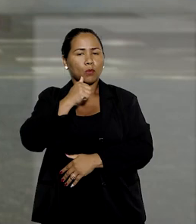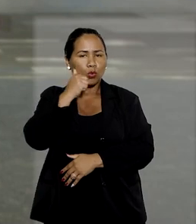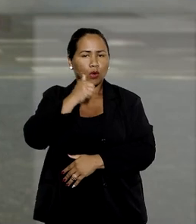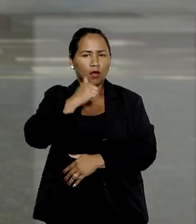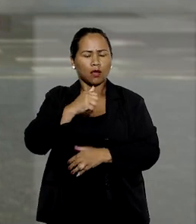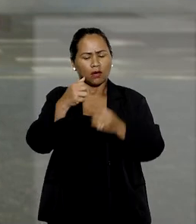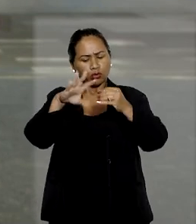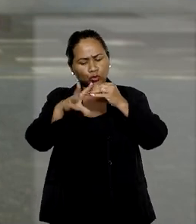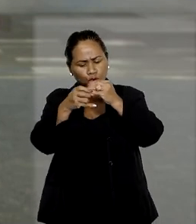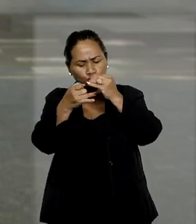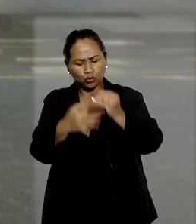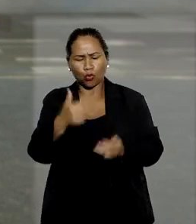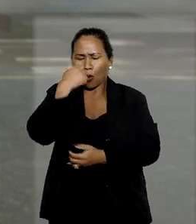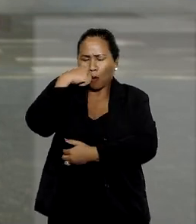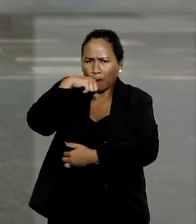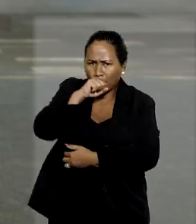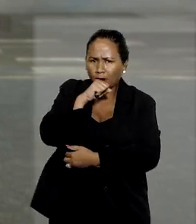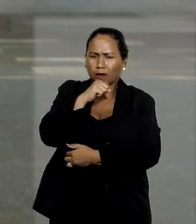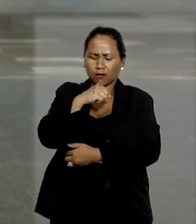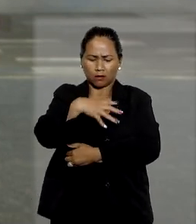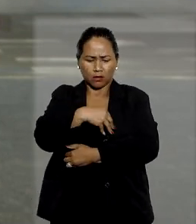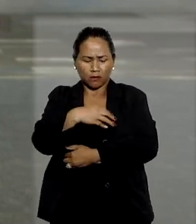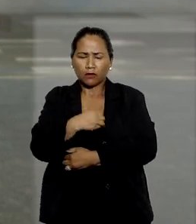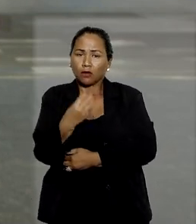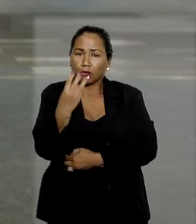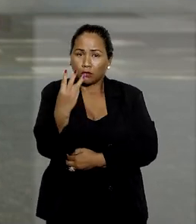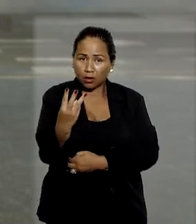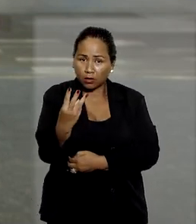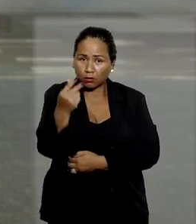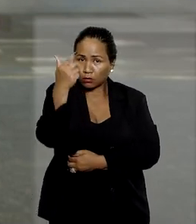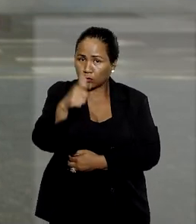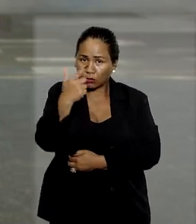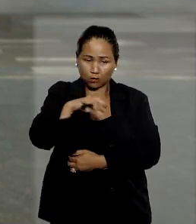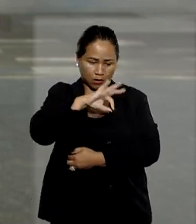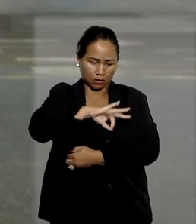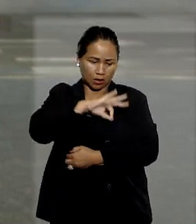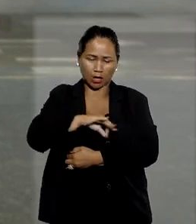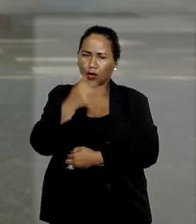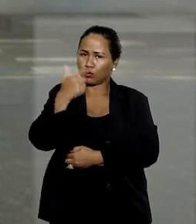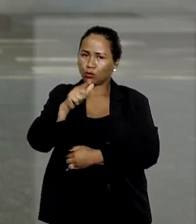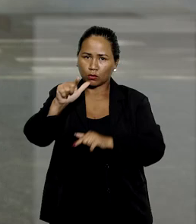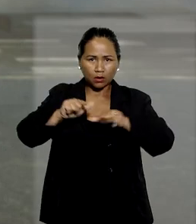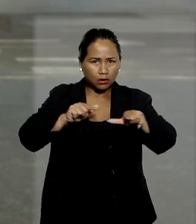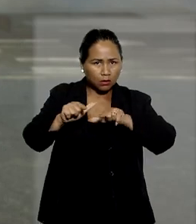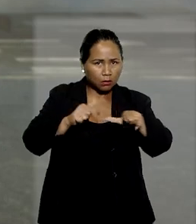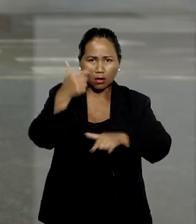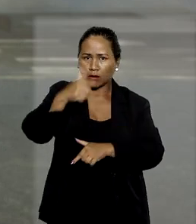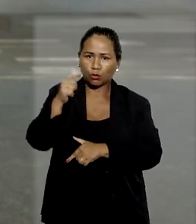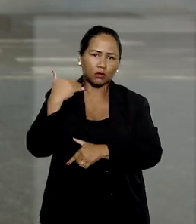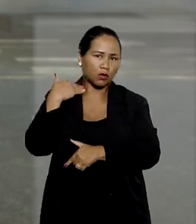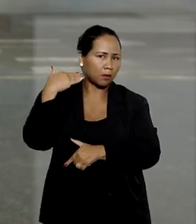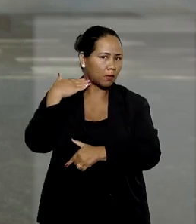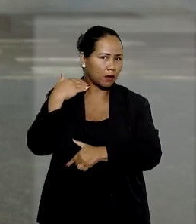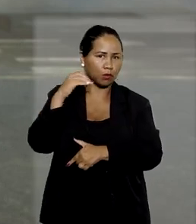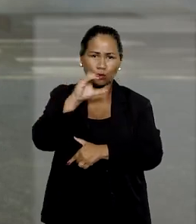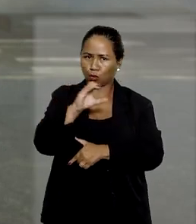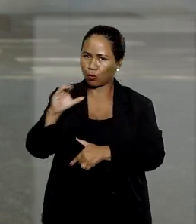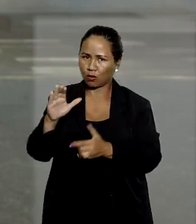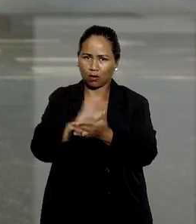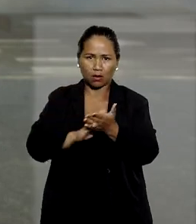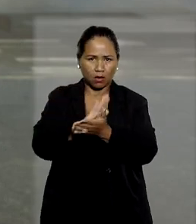filhos, não exercer atividade remunerada, nem possuir conta bancária de sua titularidade, sendo desta forma